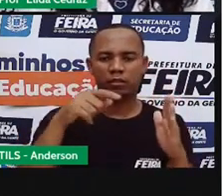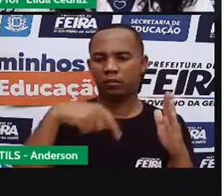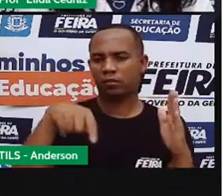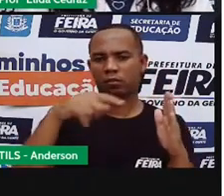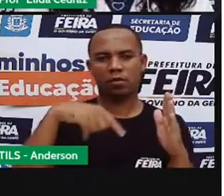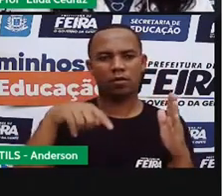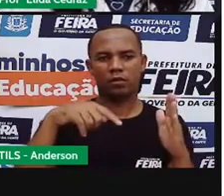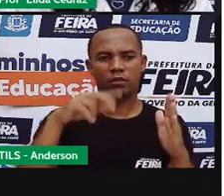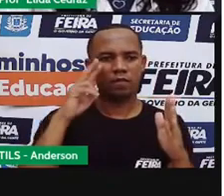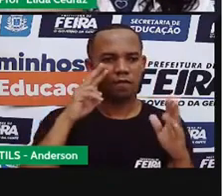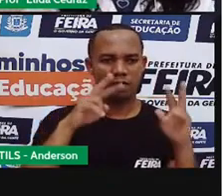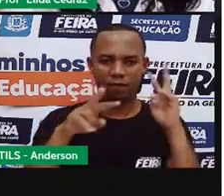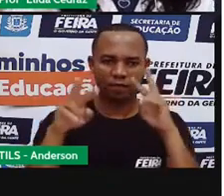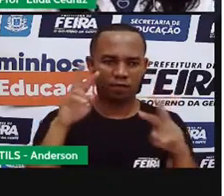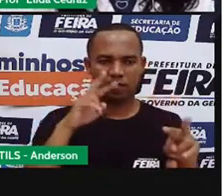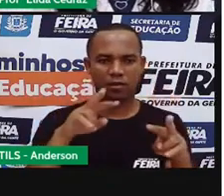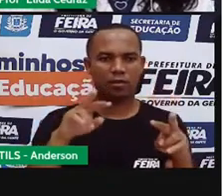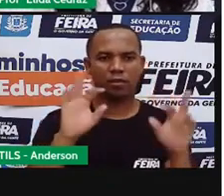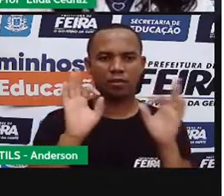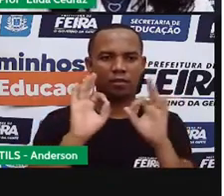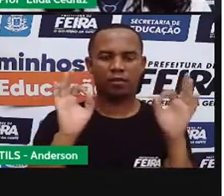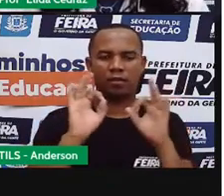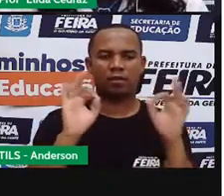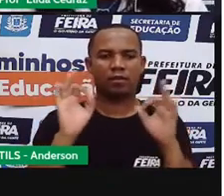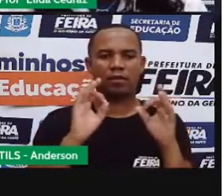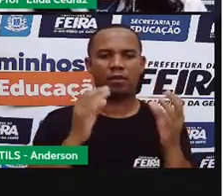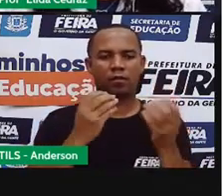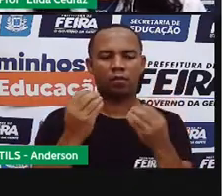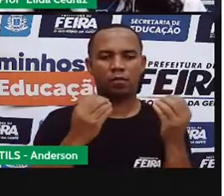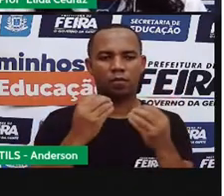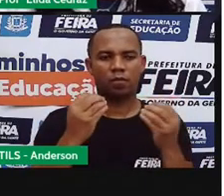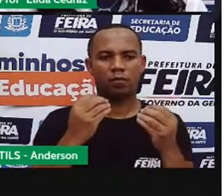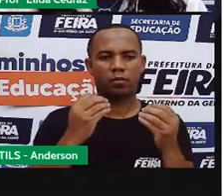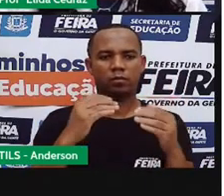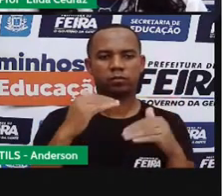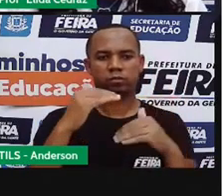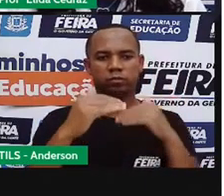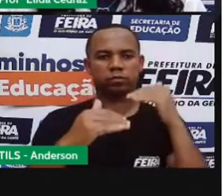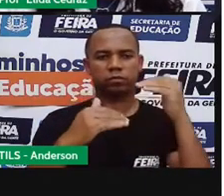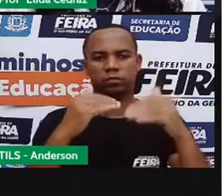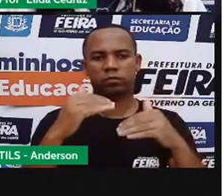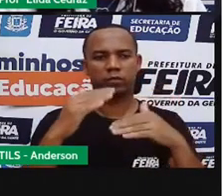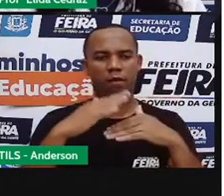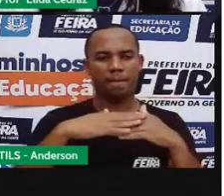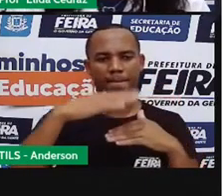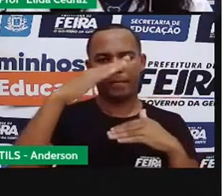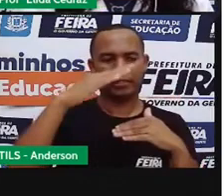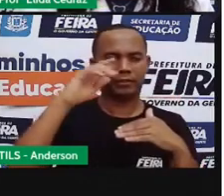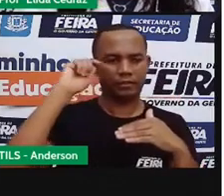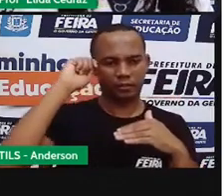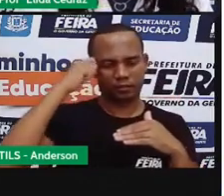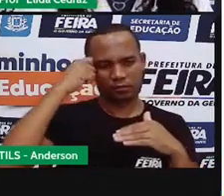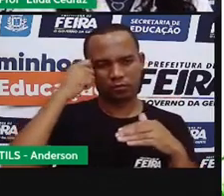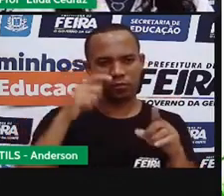não vemos a medida que eles vão ficando mais escuros.